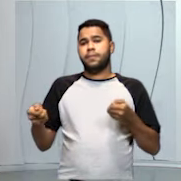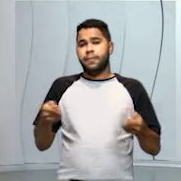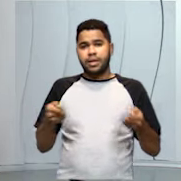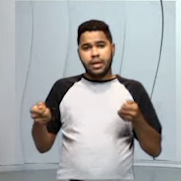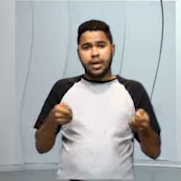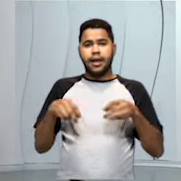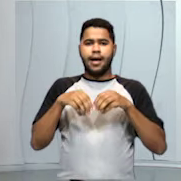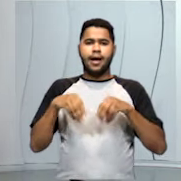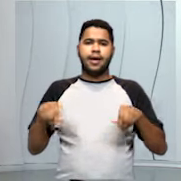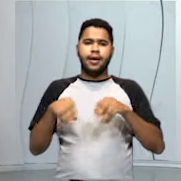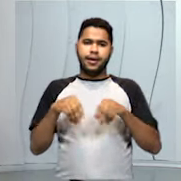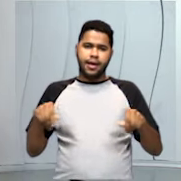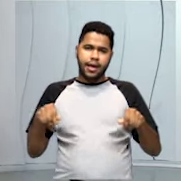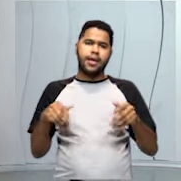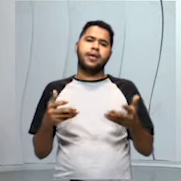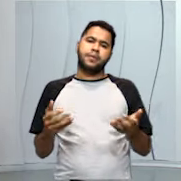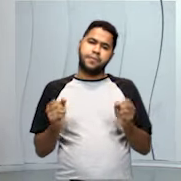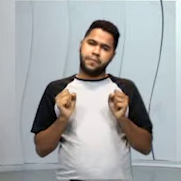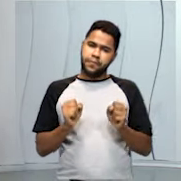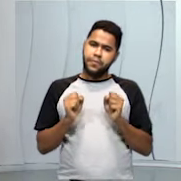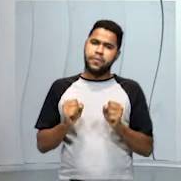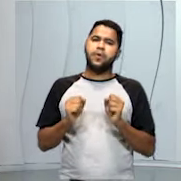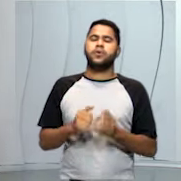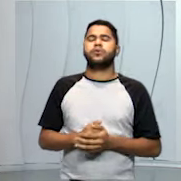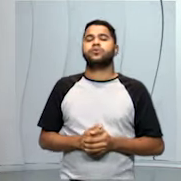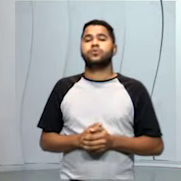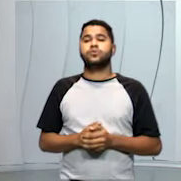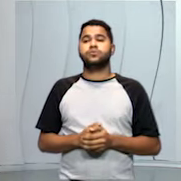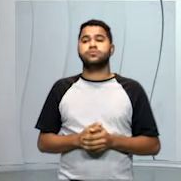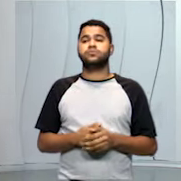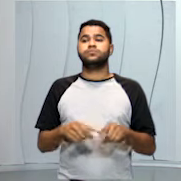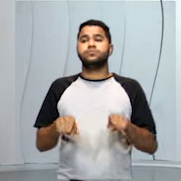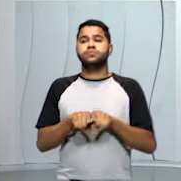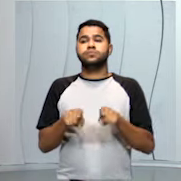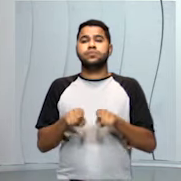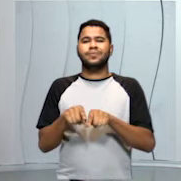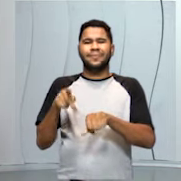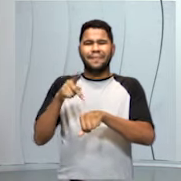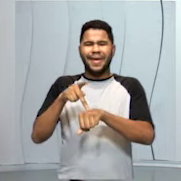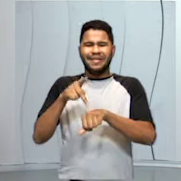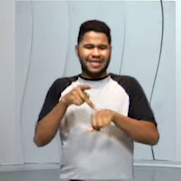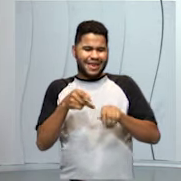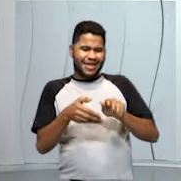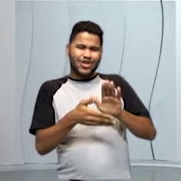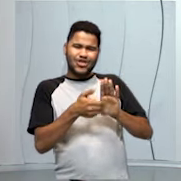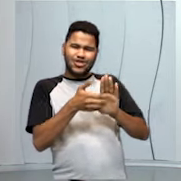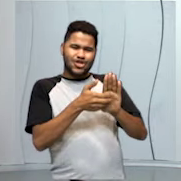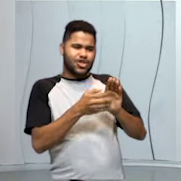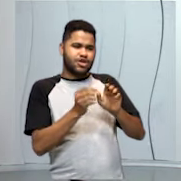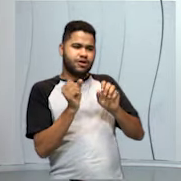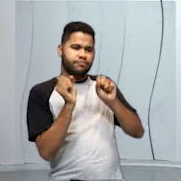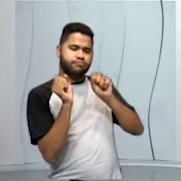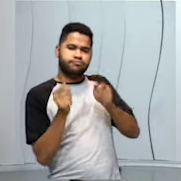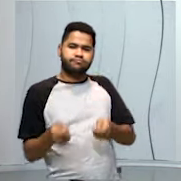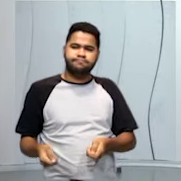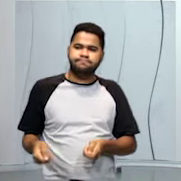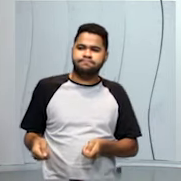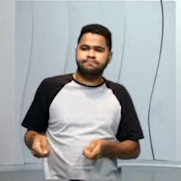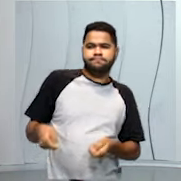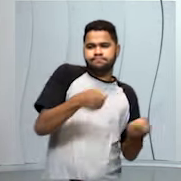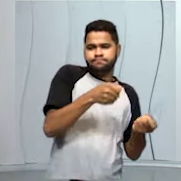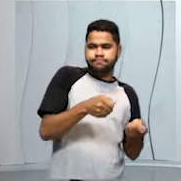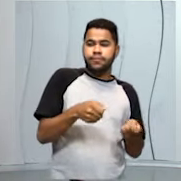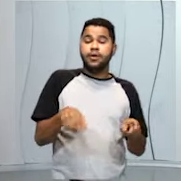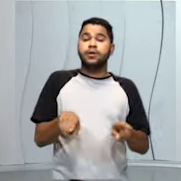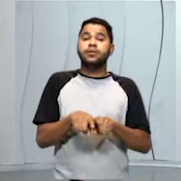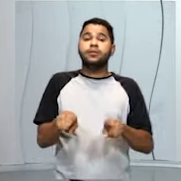areia para tirar uma areia mais fina, separar de uma mais grossa, para separar pedrinhas. Isso também pode ser usado lá na nossa